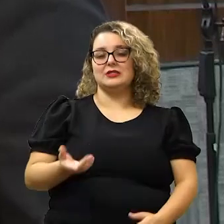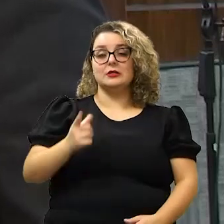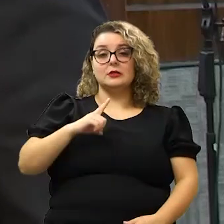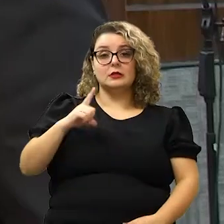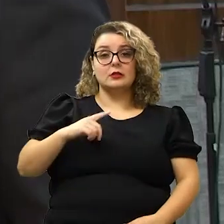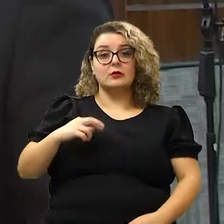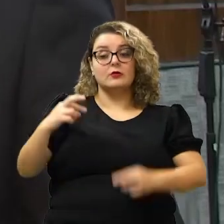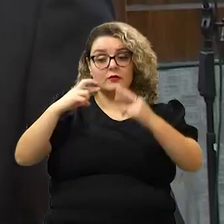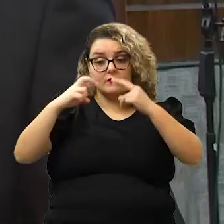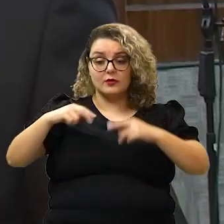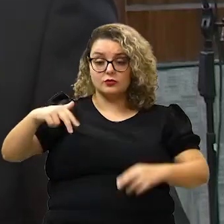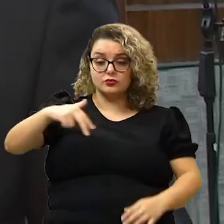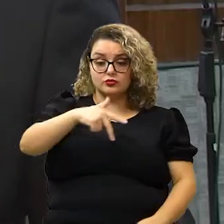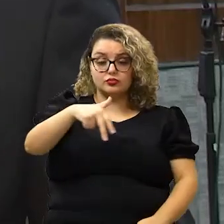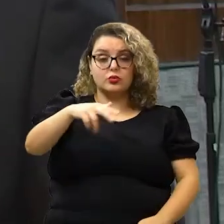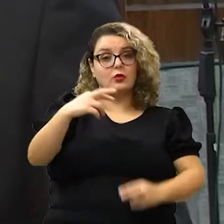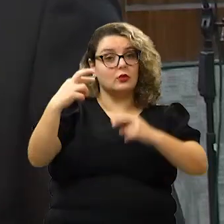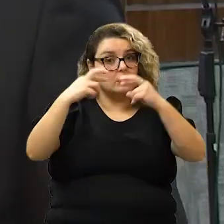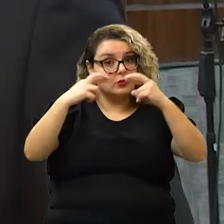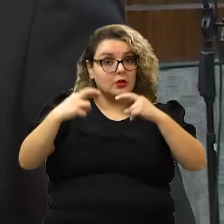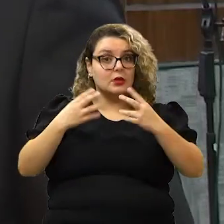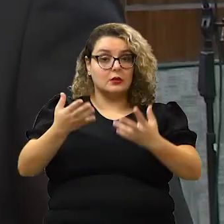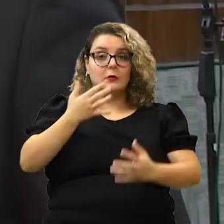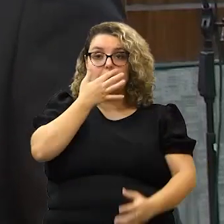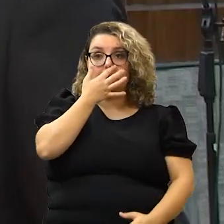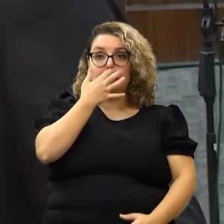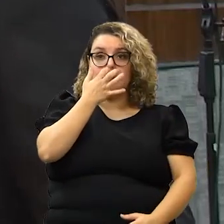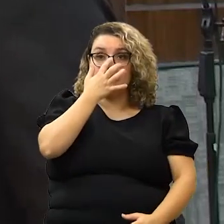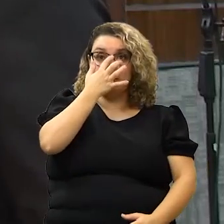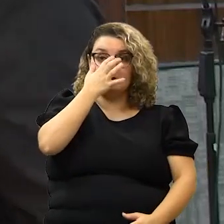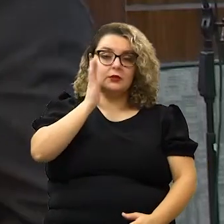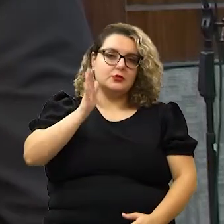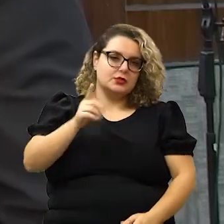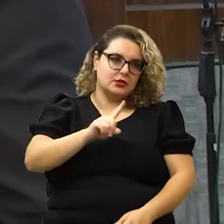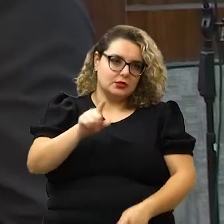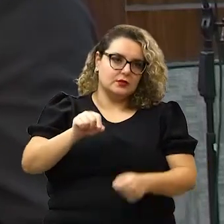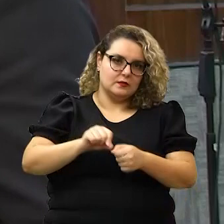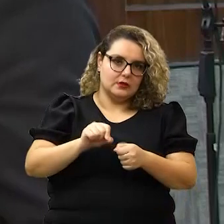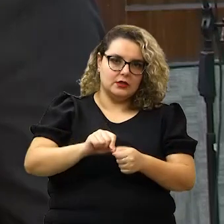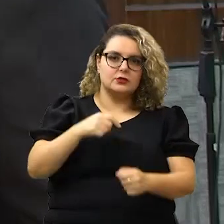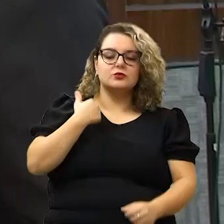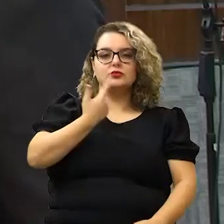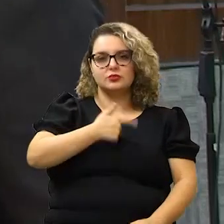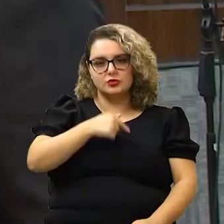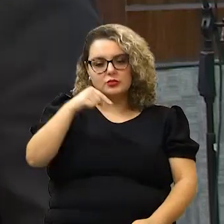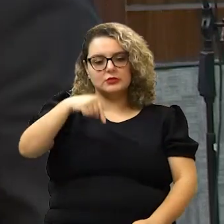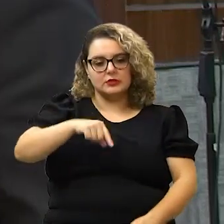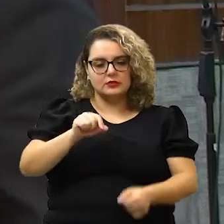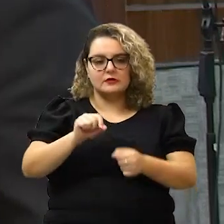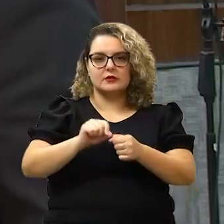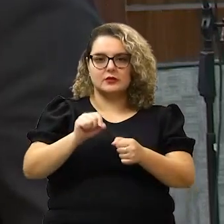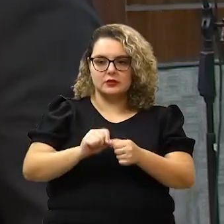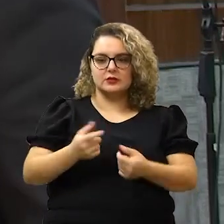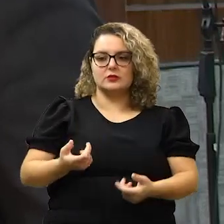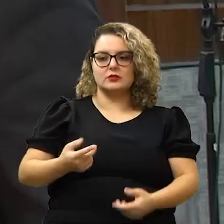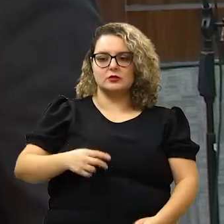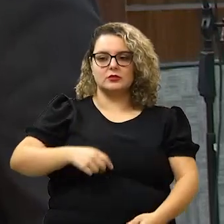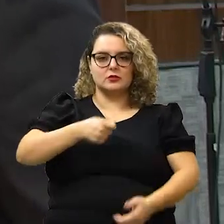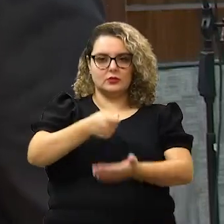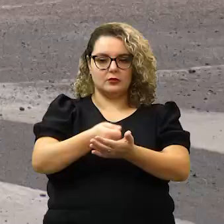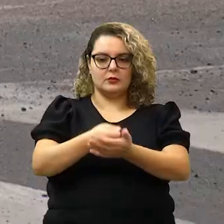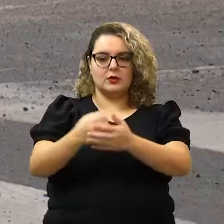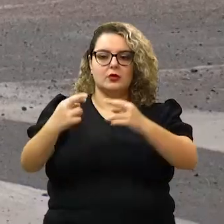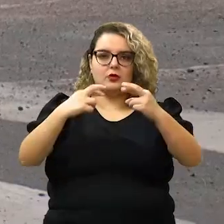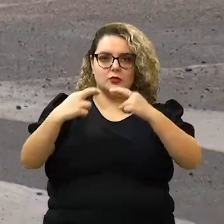pelas ruas da cidade, fiscalizando isso daí. Então, já que eles não fazem, nós estamos aqui fazendo o nosso dever, que é